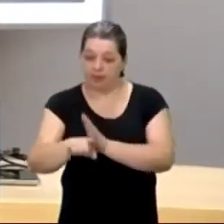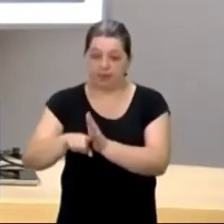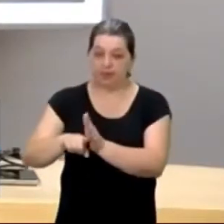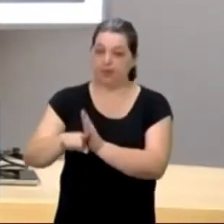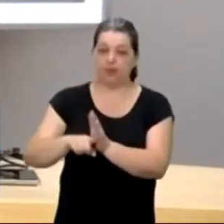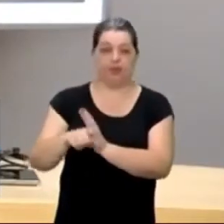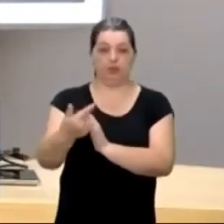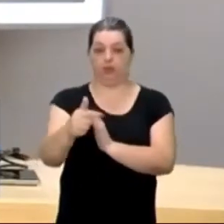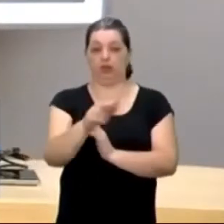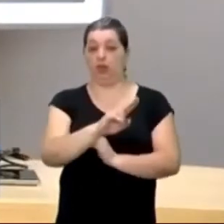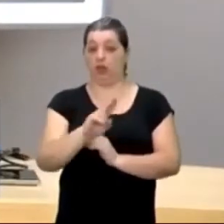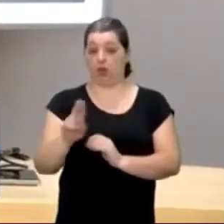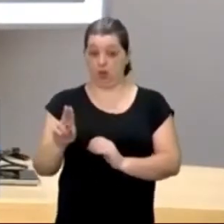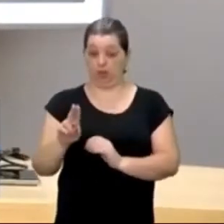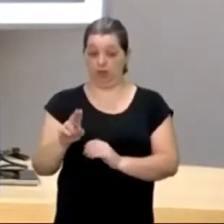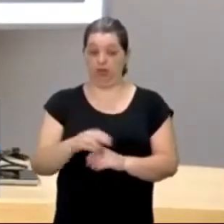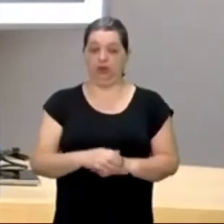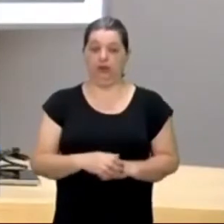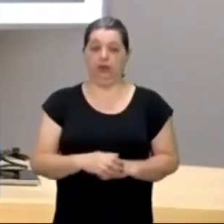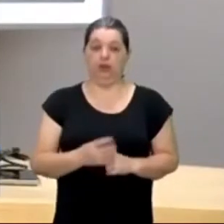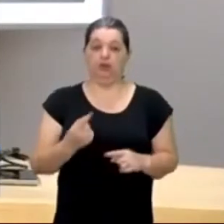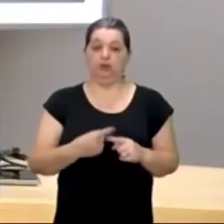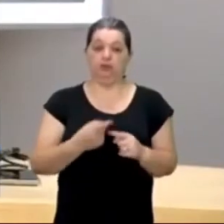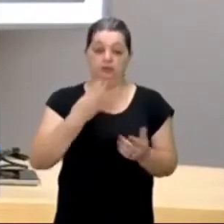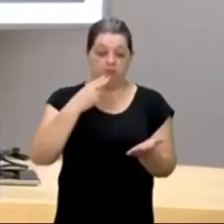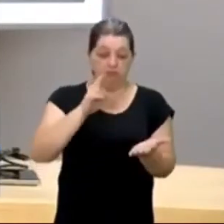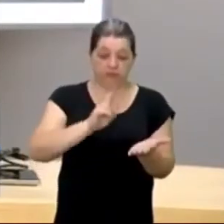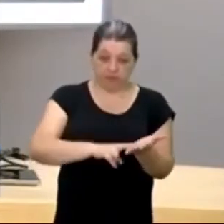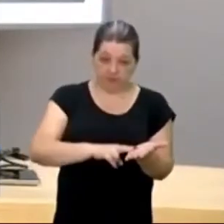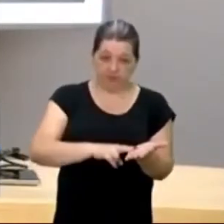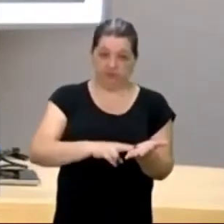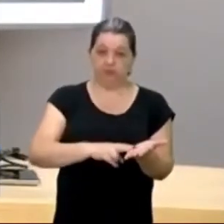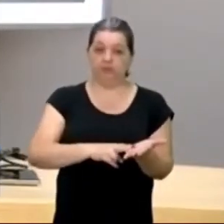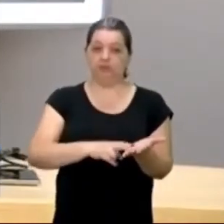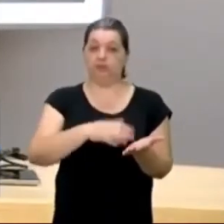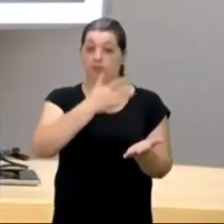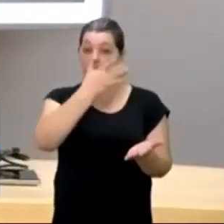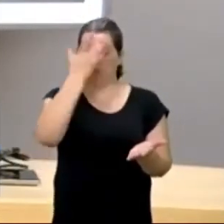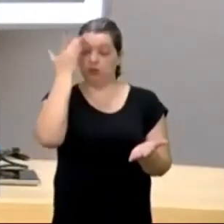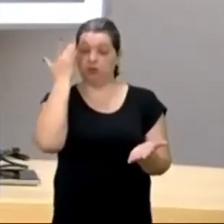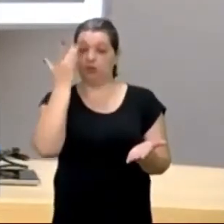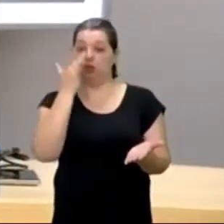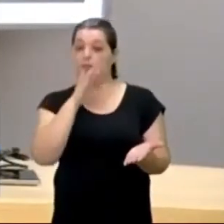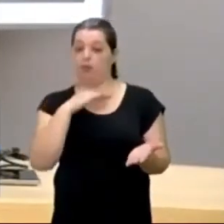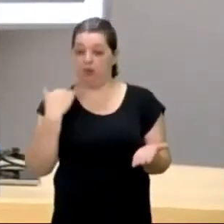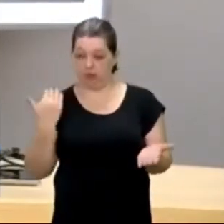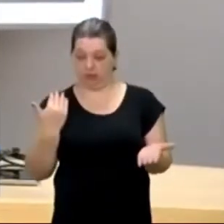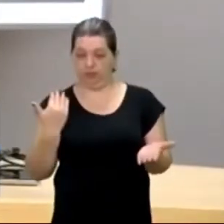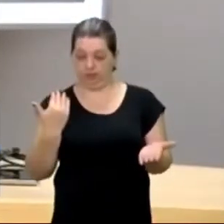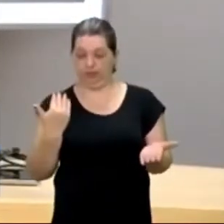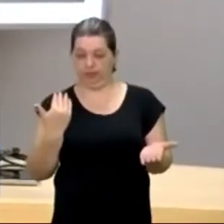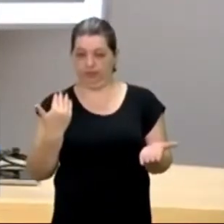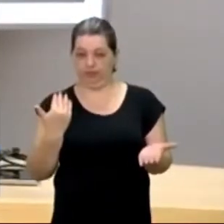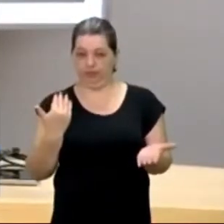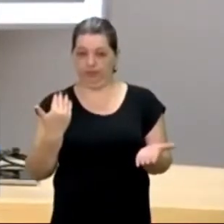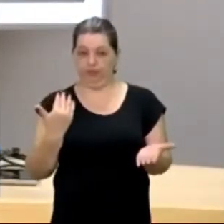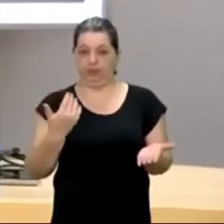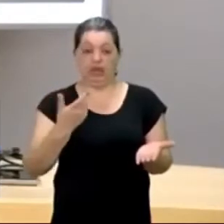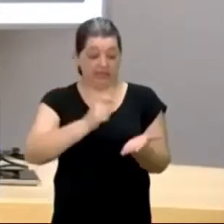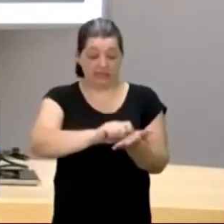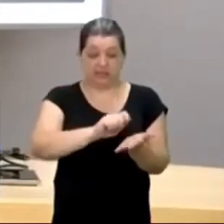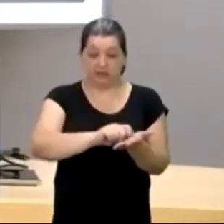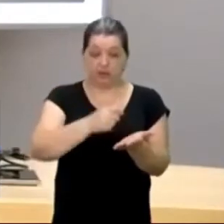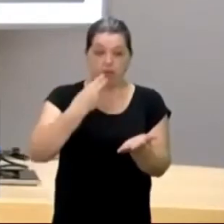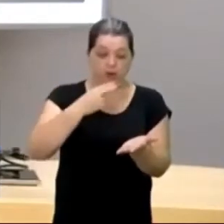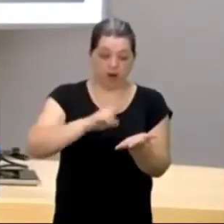através de cartas, as cartas, que esse morto, escreveu, o morto, ele escreveu algumas cartas, então, ele vai ler